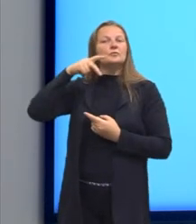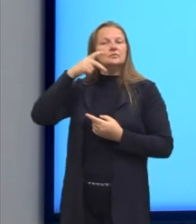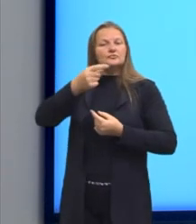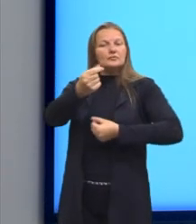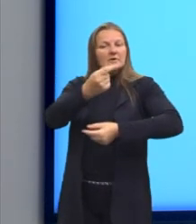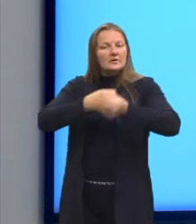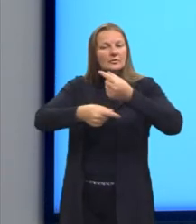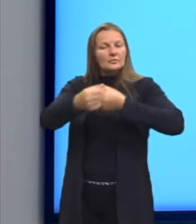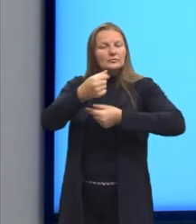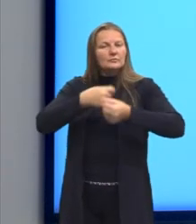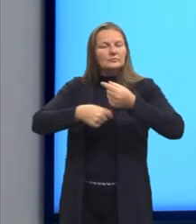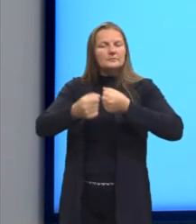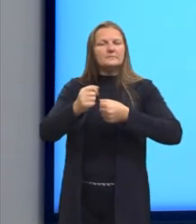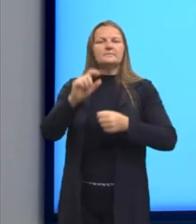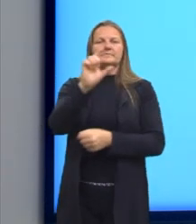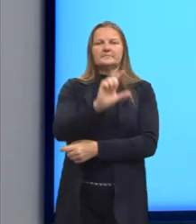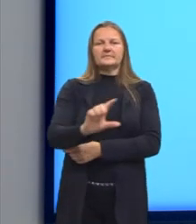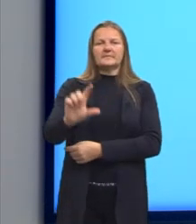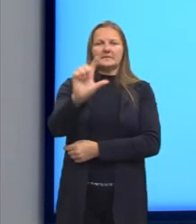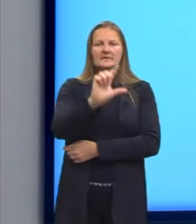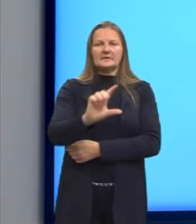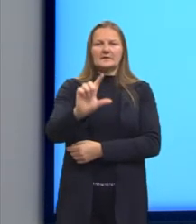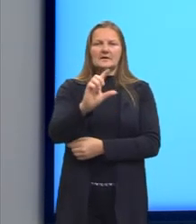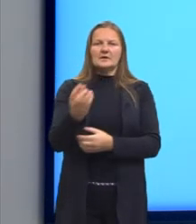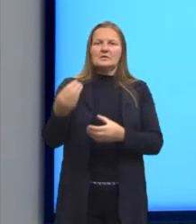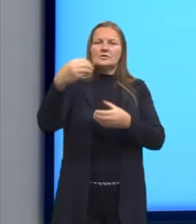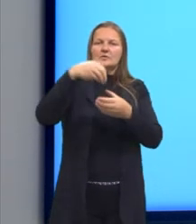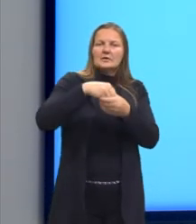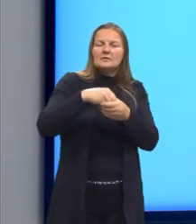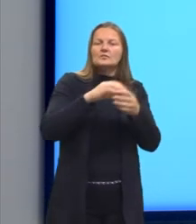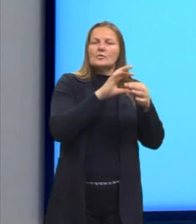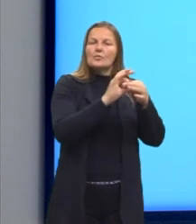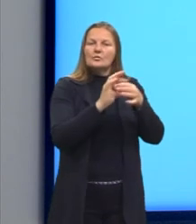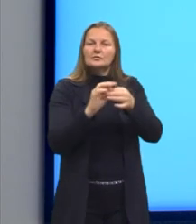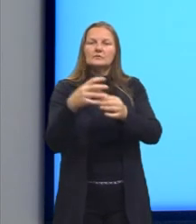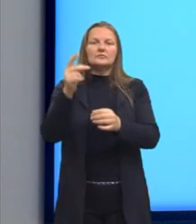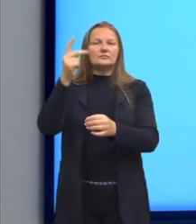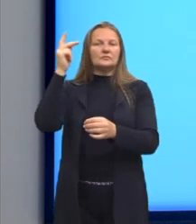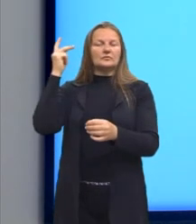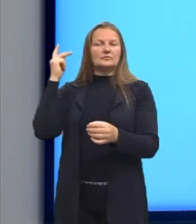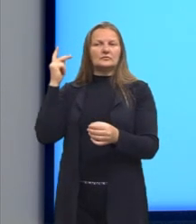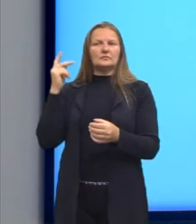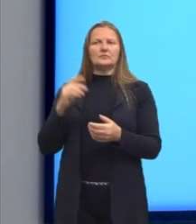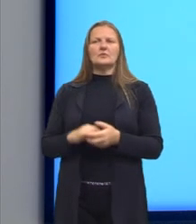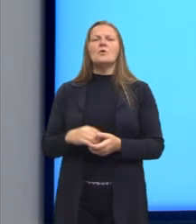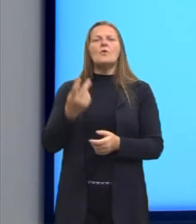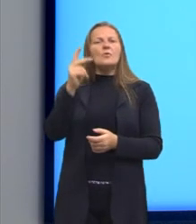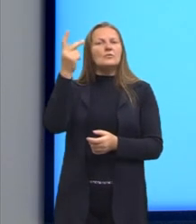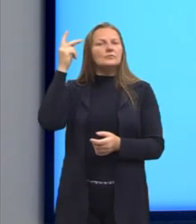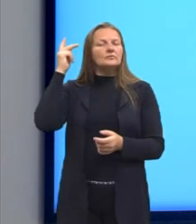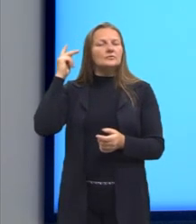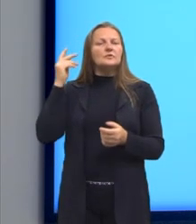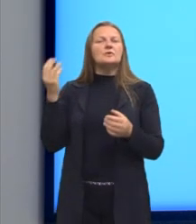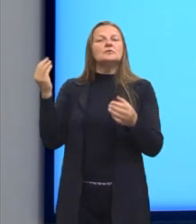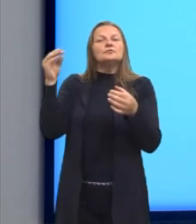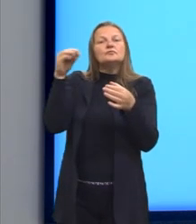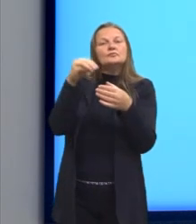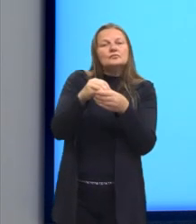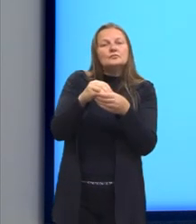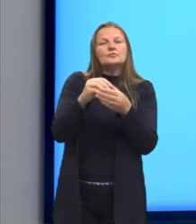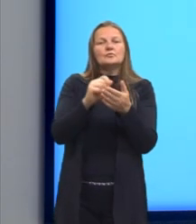gente tem a aproximação dessa obra a esse contexto histórico. Então, o contexto histórico que está